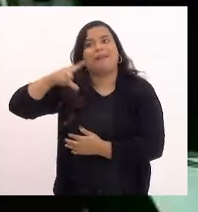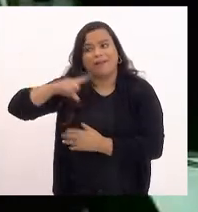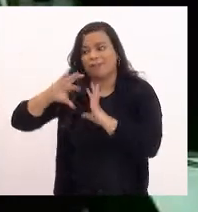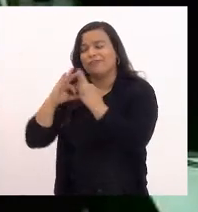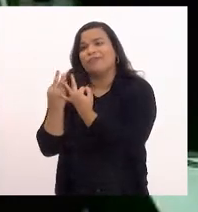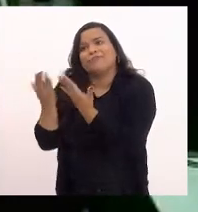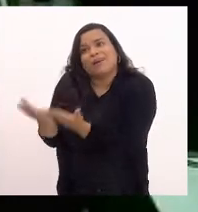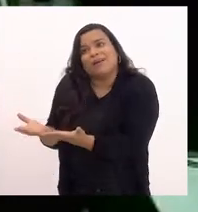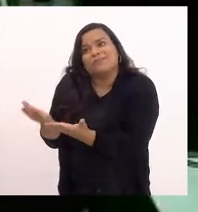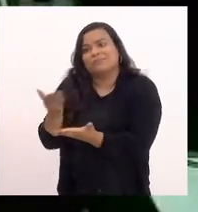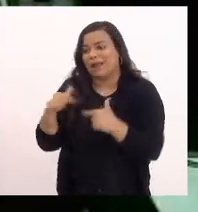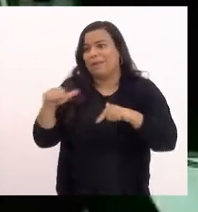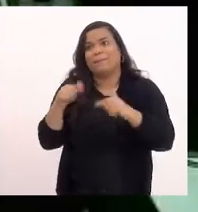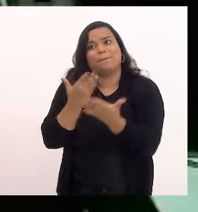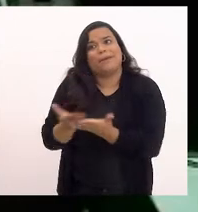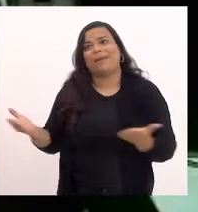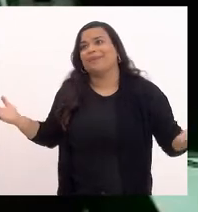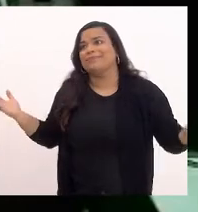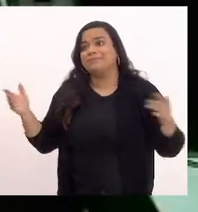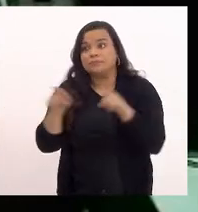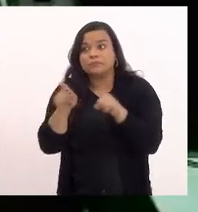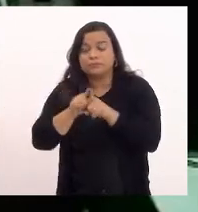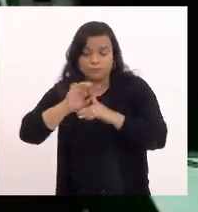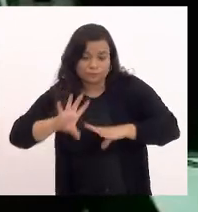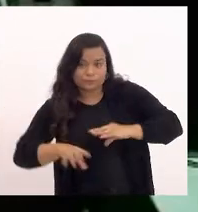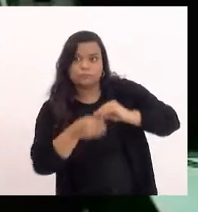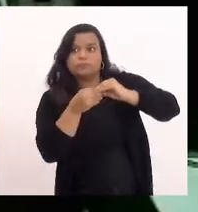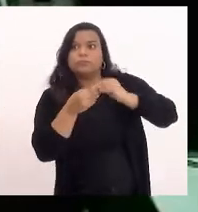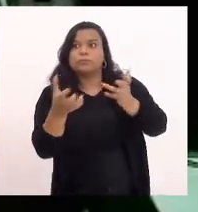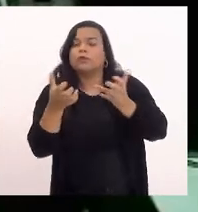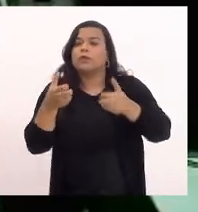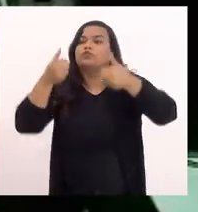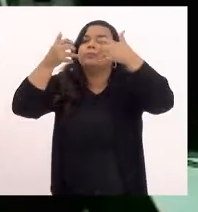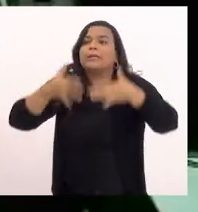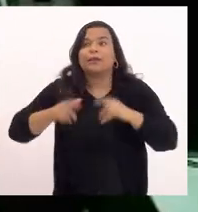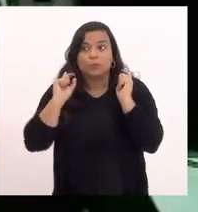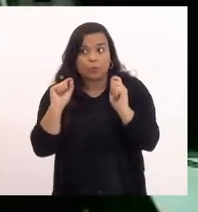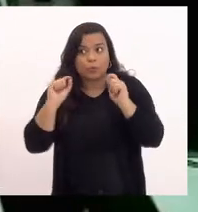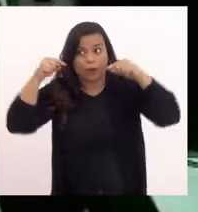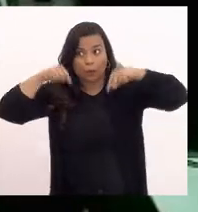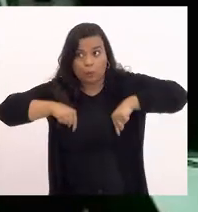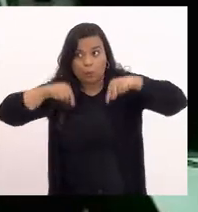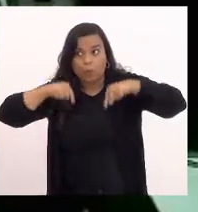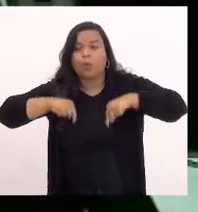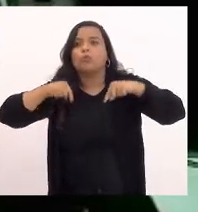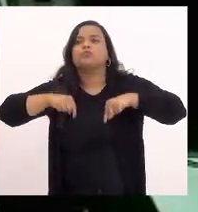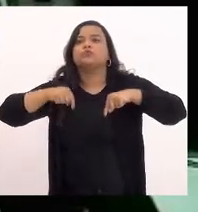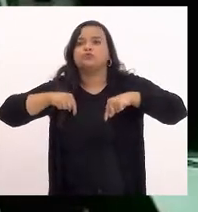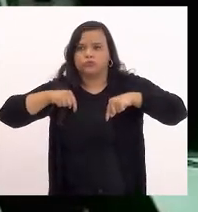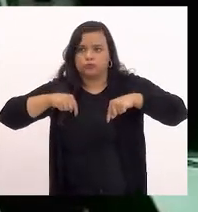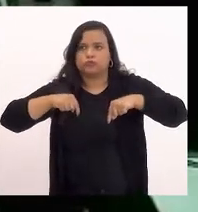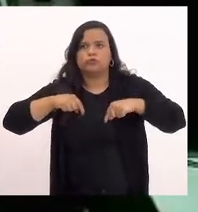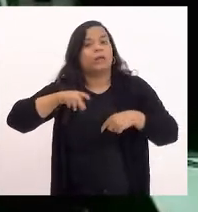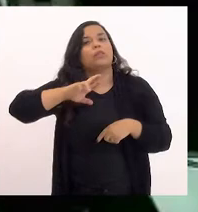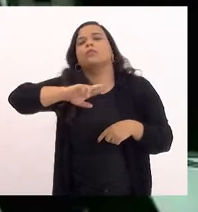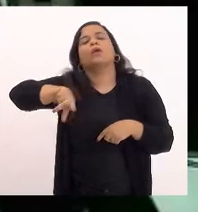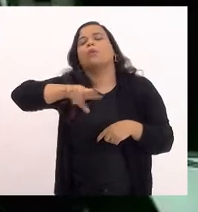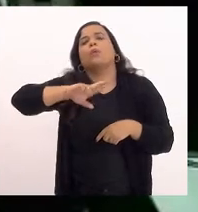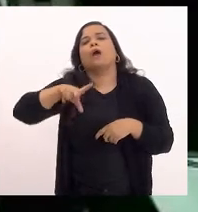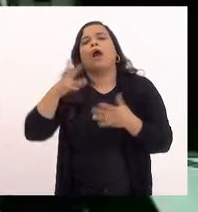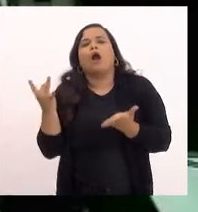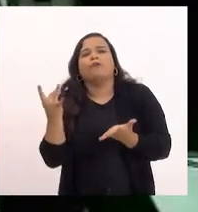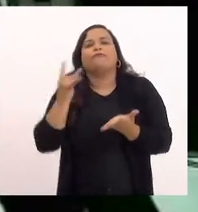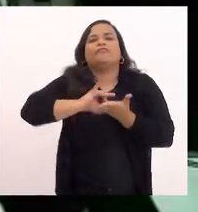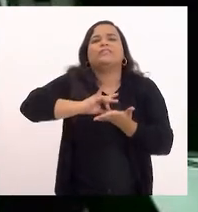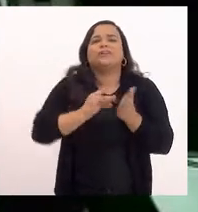presidenta e já finalizando a minha fala quero trazer aqui que hoje não estava oficialmente agendado